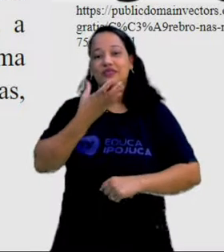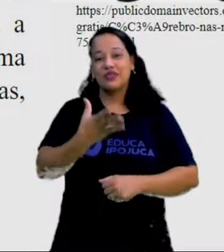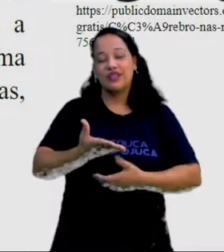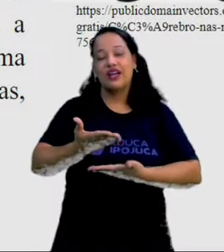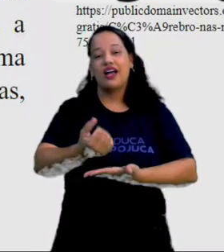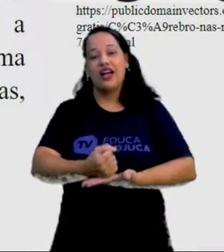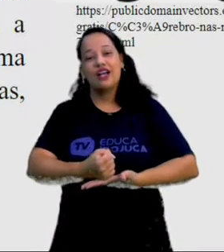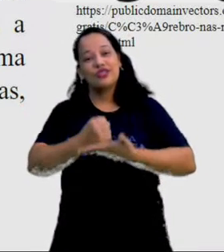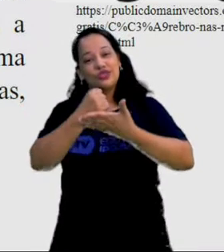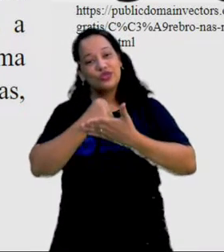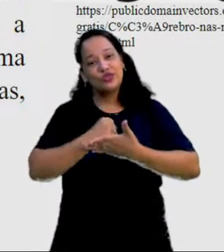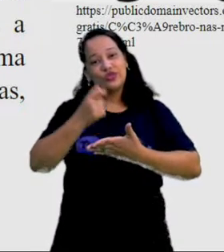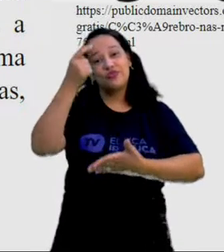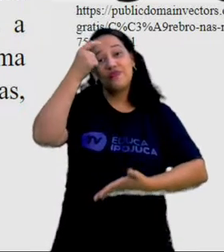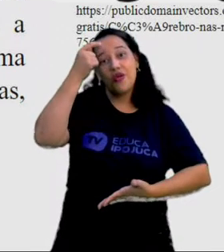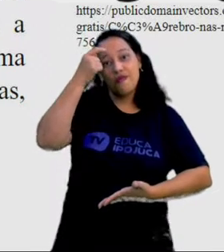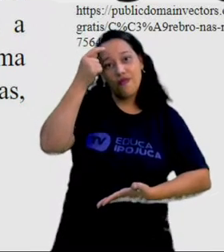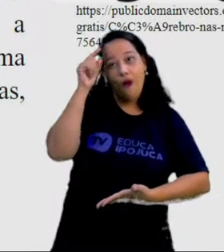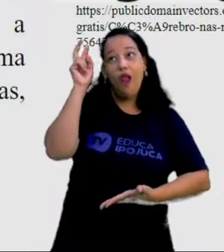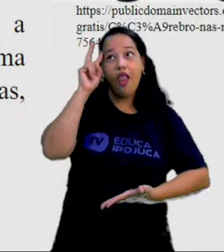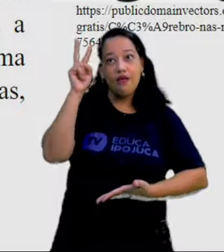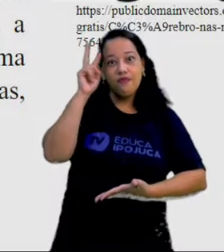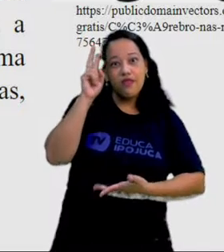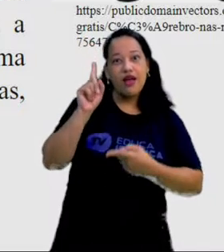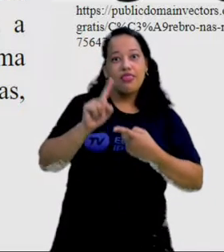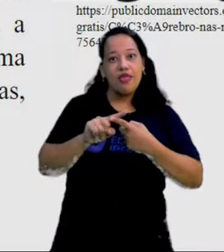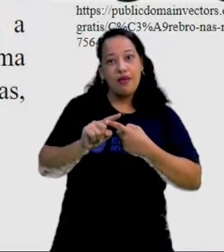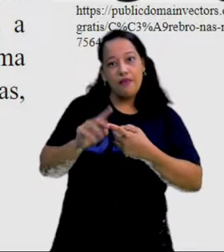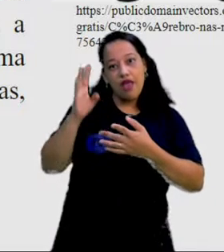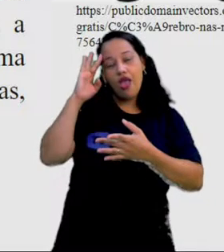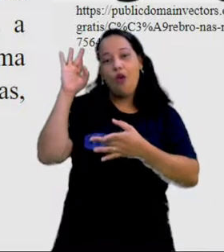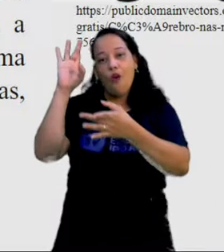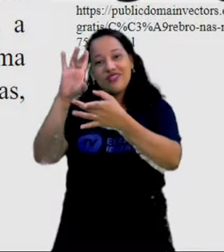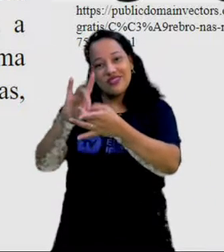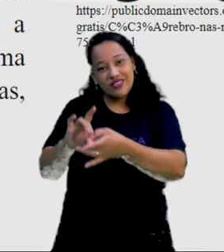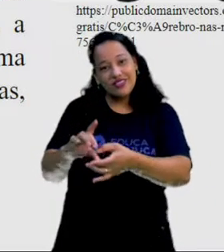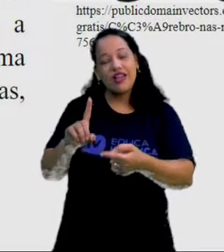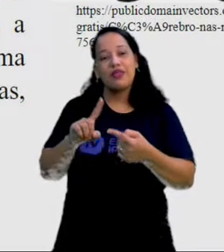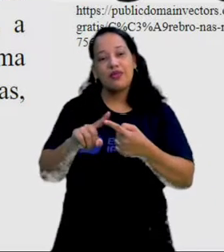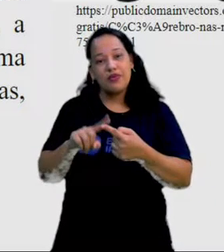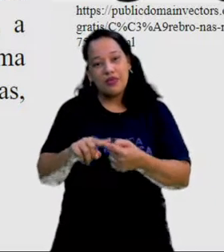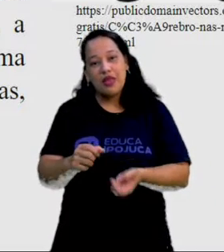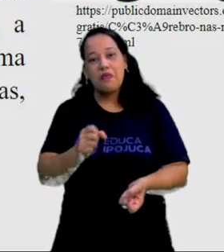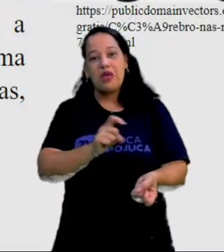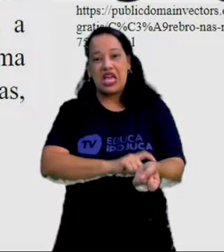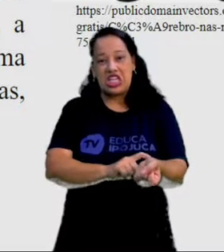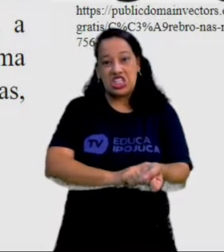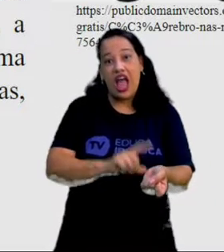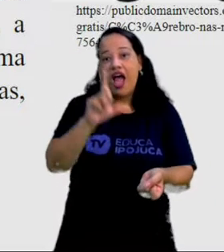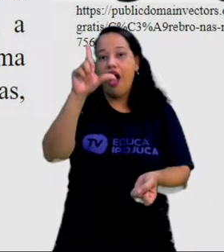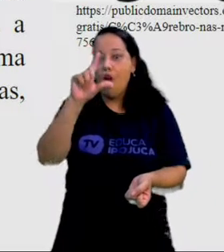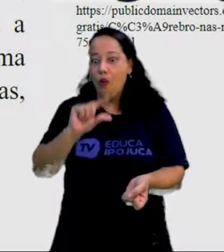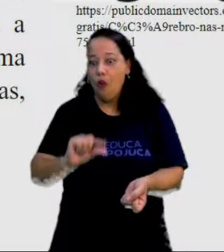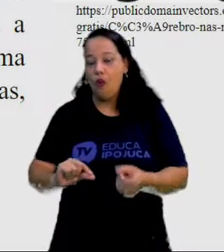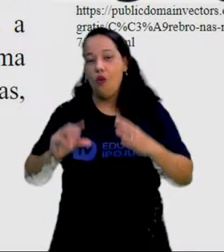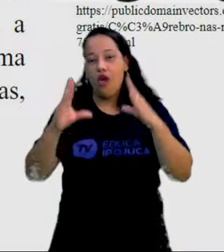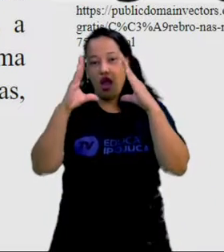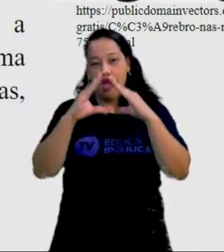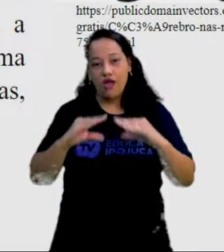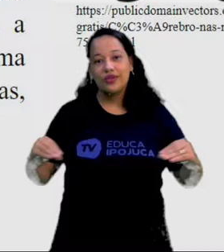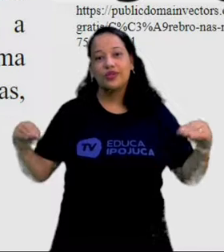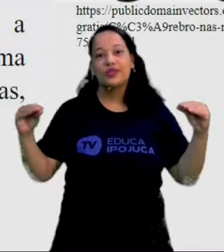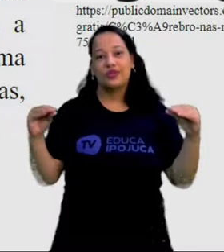a melhorar a memória e a capacidade de concentração e reduz aí o estresse. Além da pessoa também